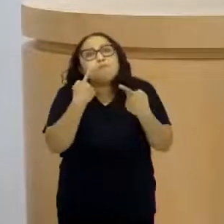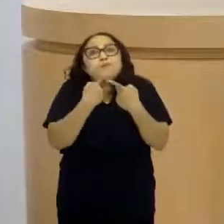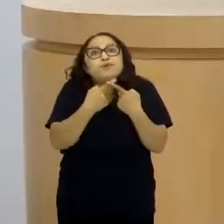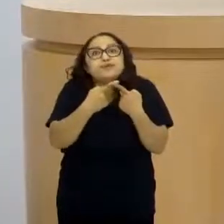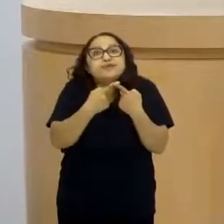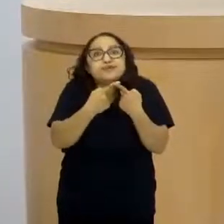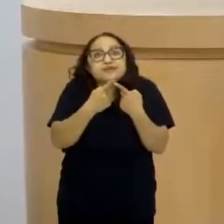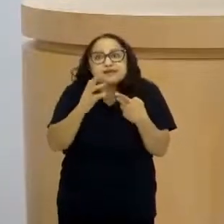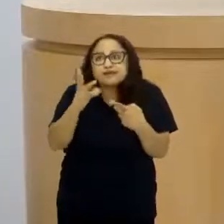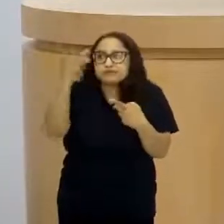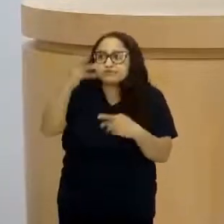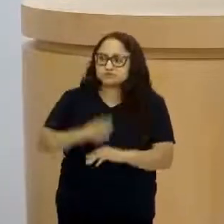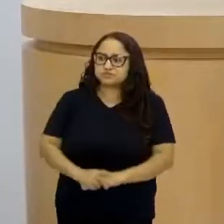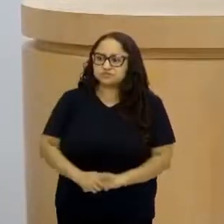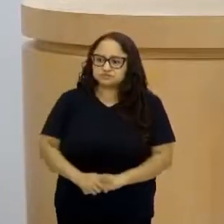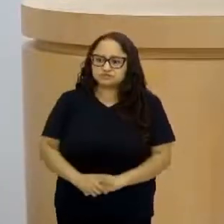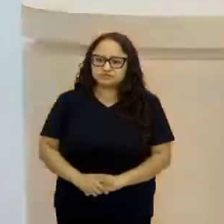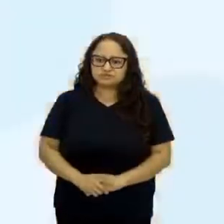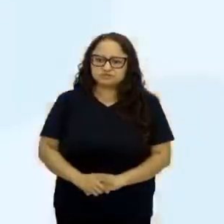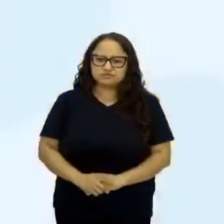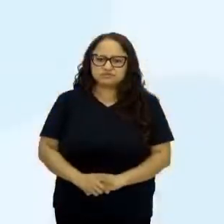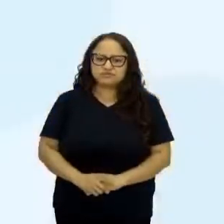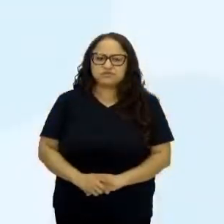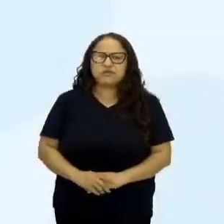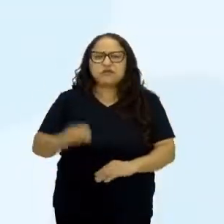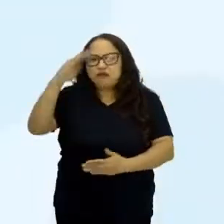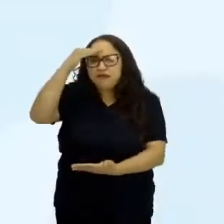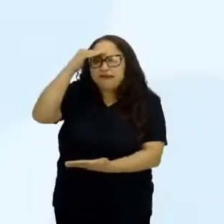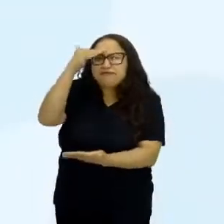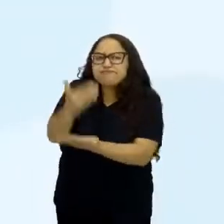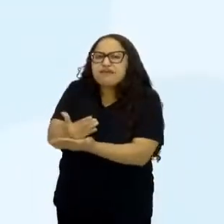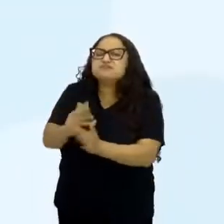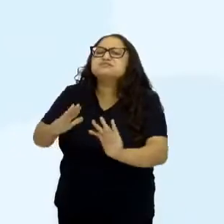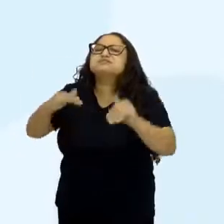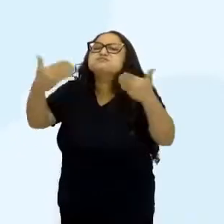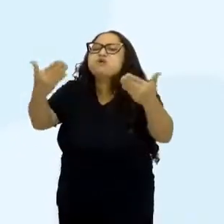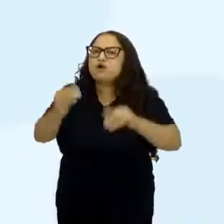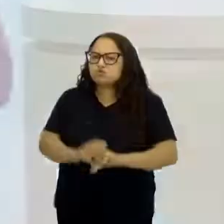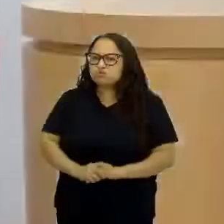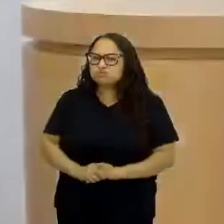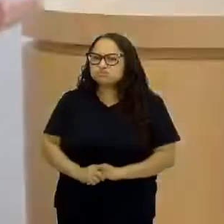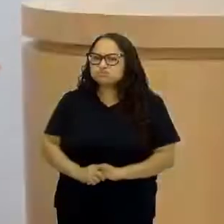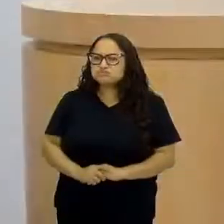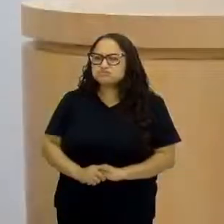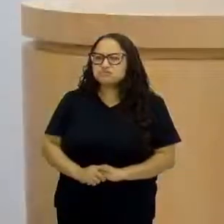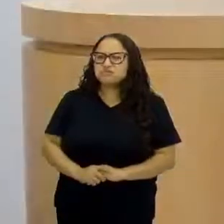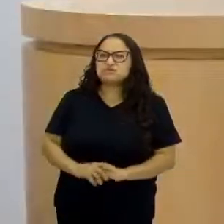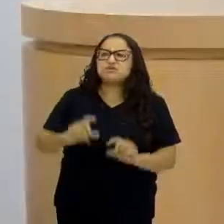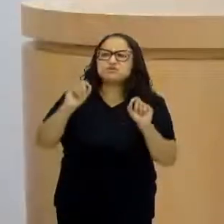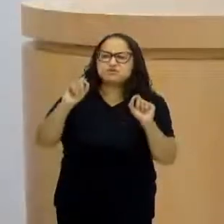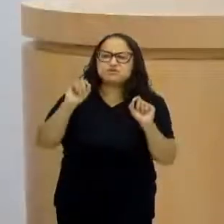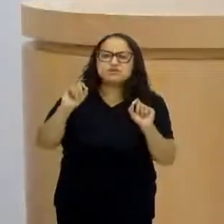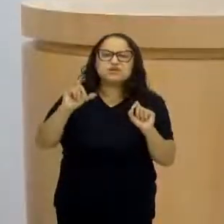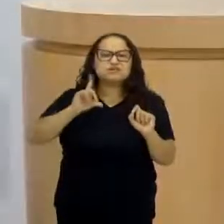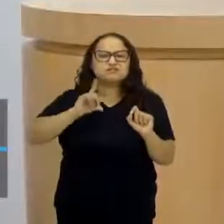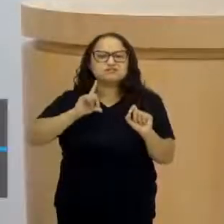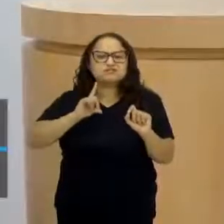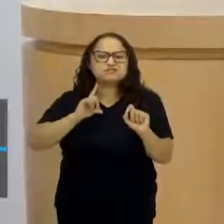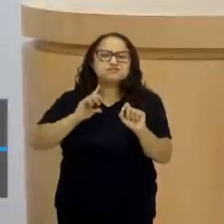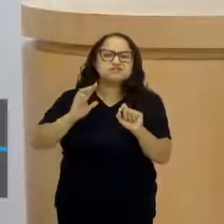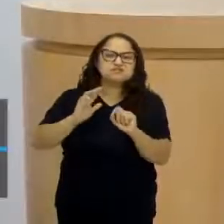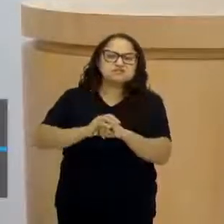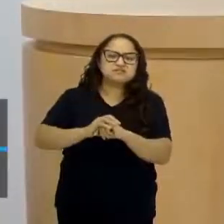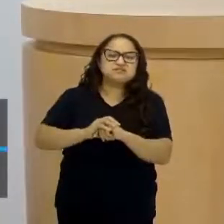na verdade, né? E qual é a tese do texto? Então, vamos lá. O tema central fala de depressão.